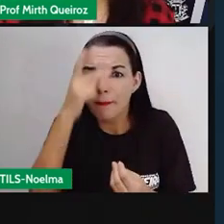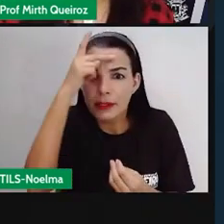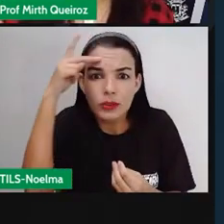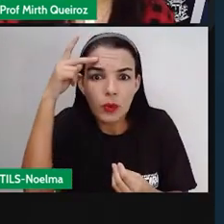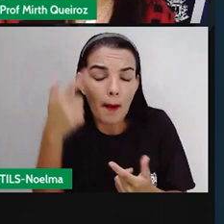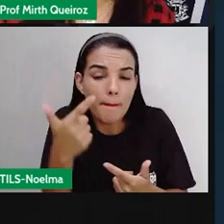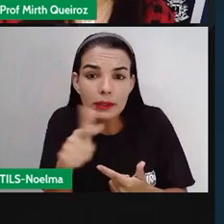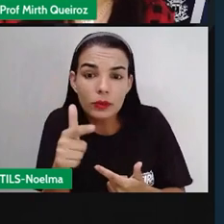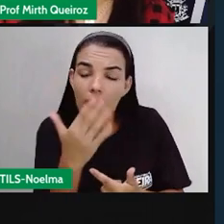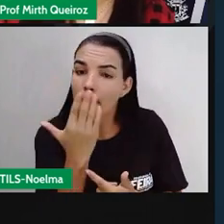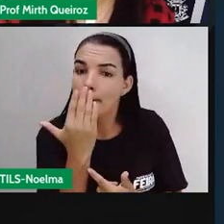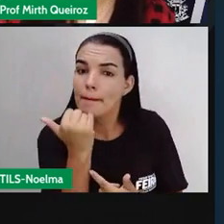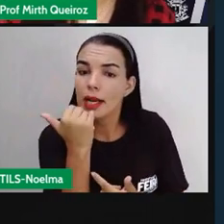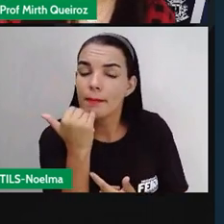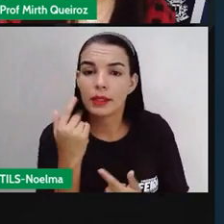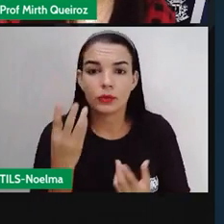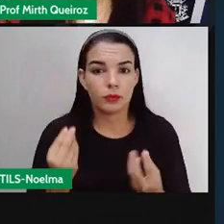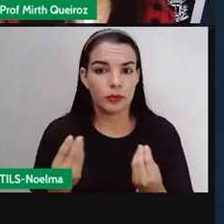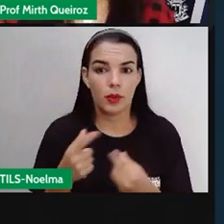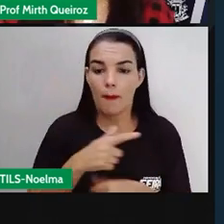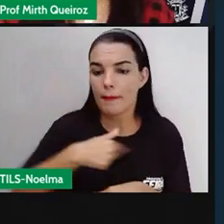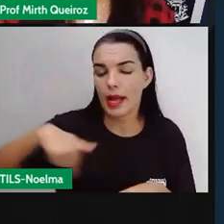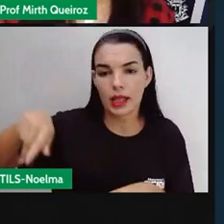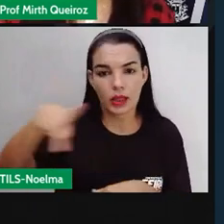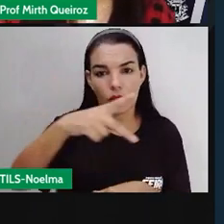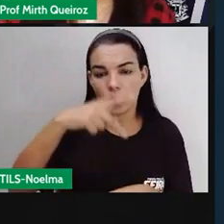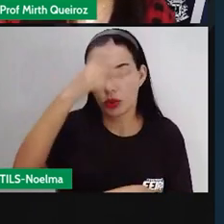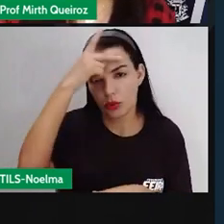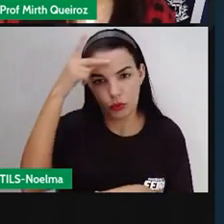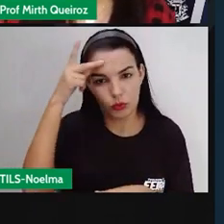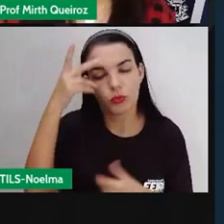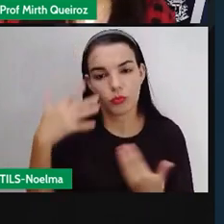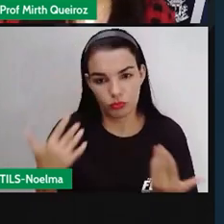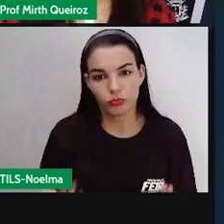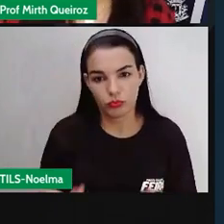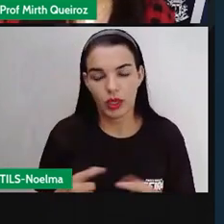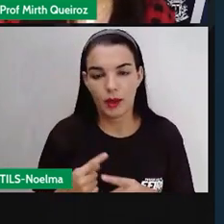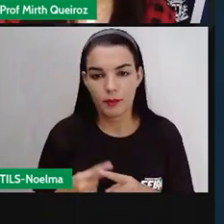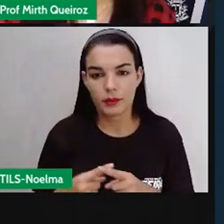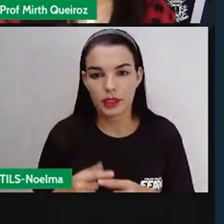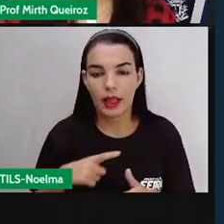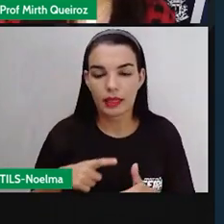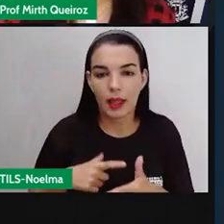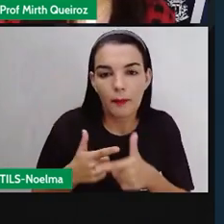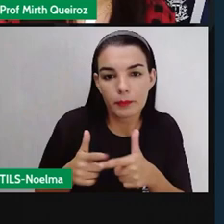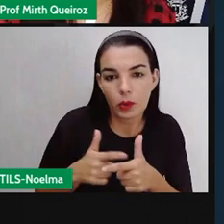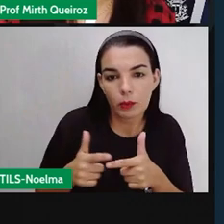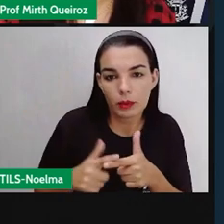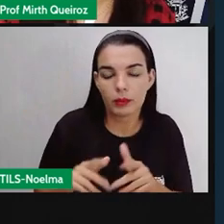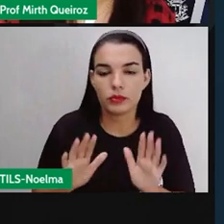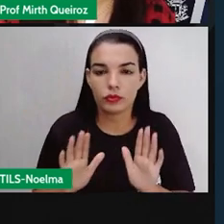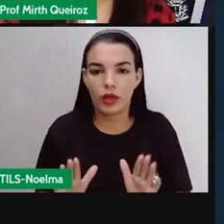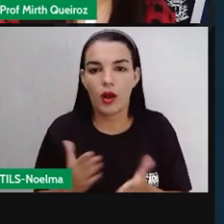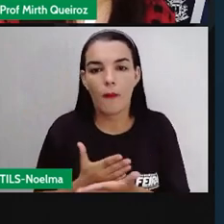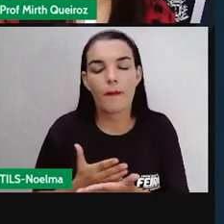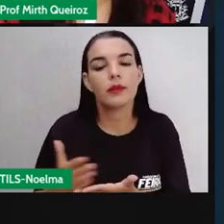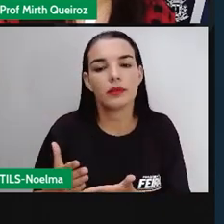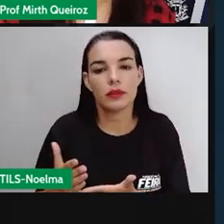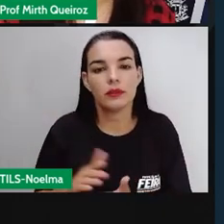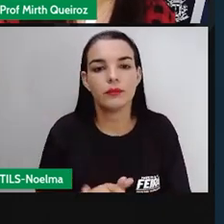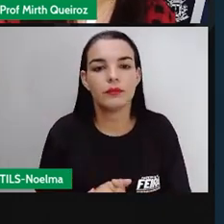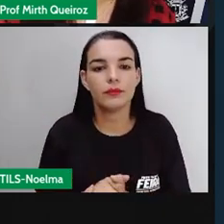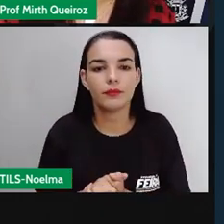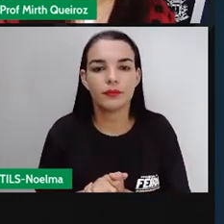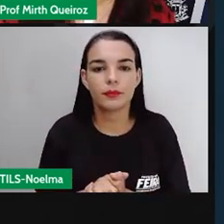os alimentos estão muito caros e as pessoas começam a passar por necessidades financeiras.